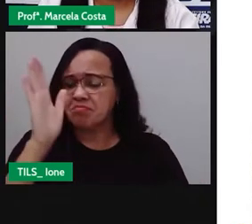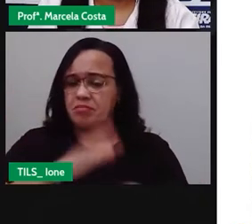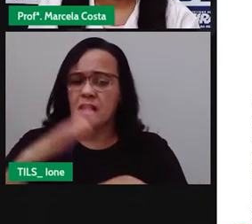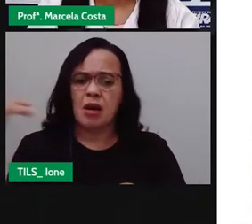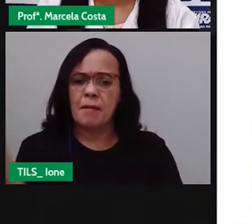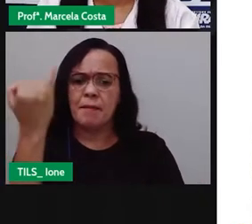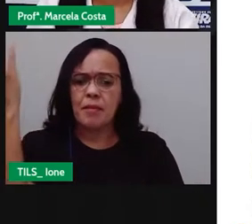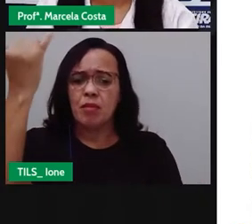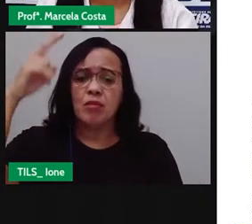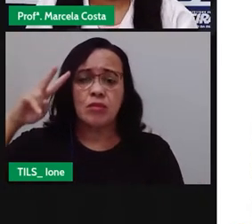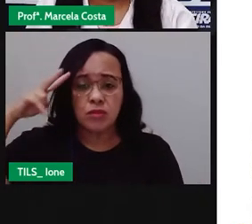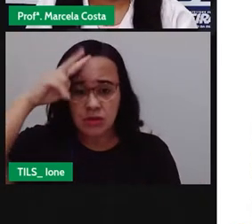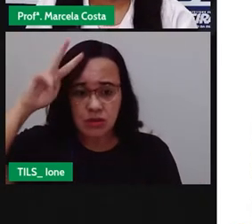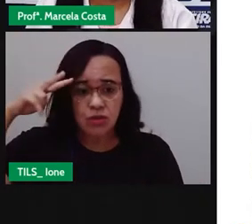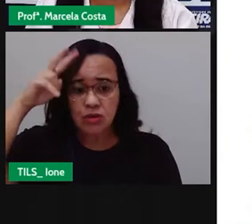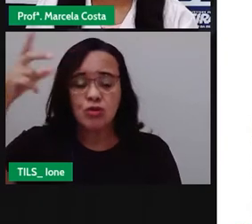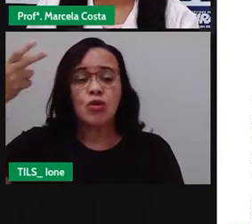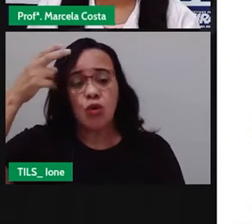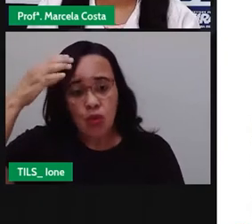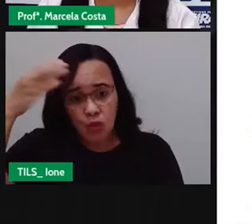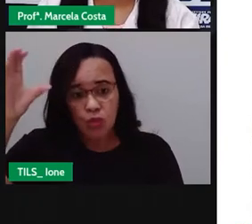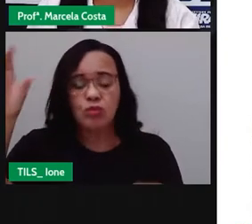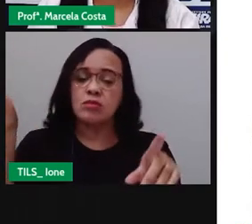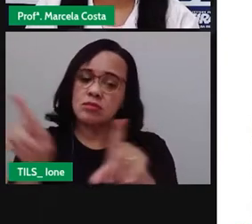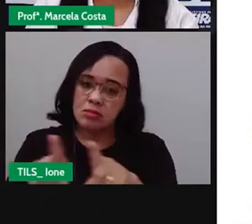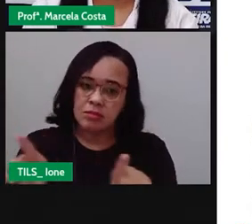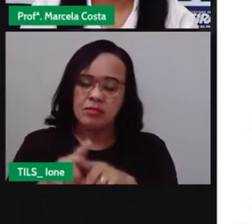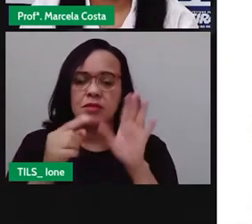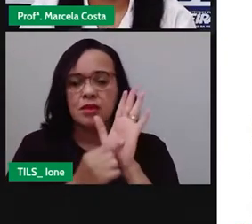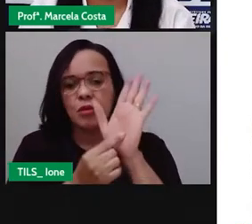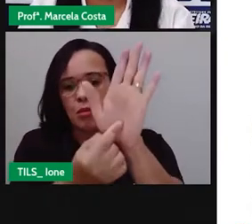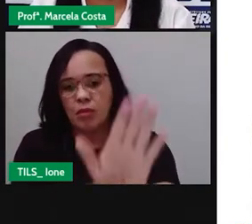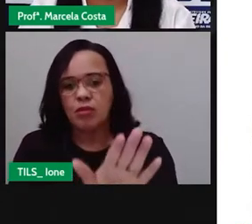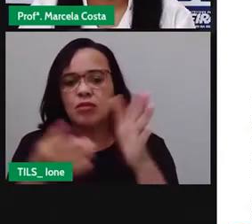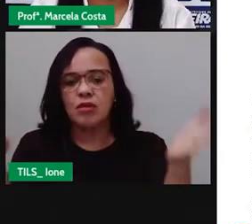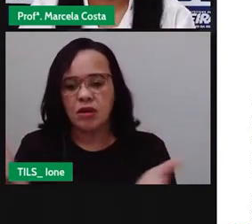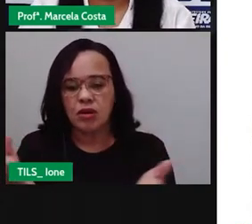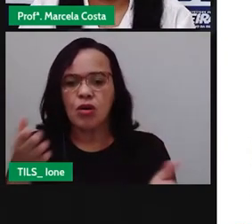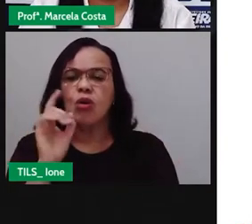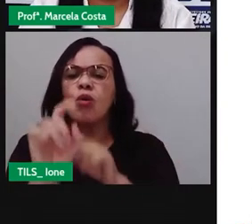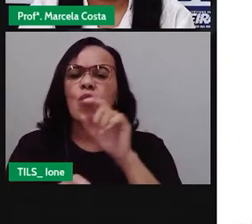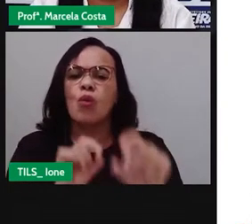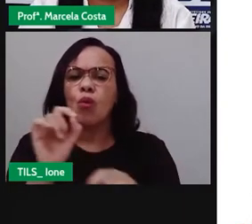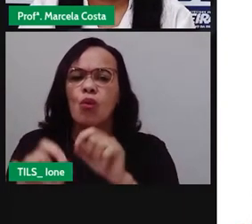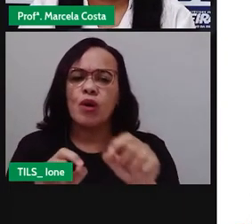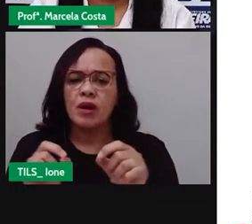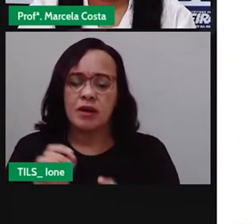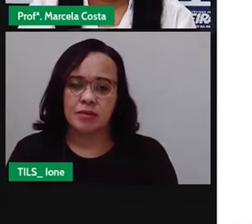histórica e cultural. Vou mostrar aqui para vocês nesse guia turístico digital.